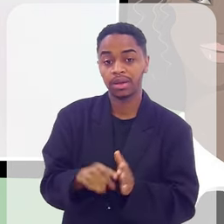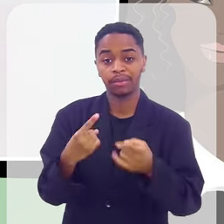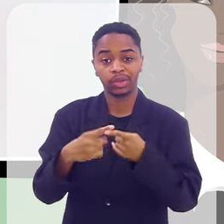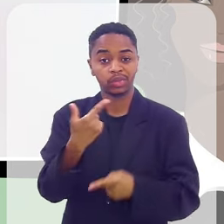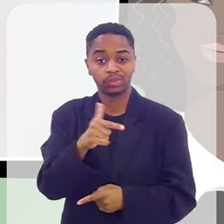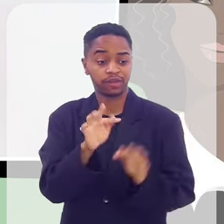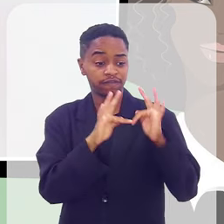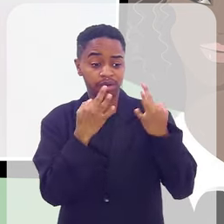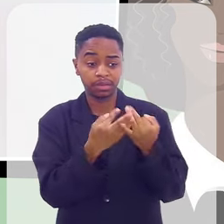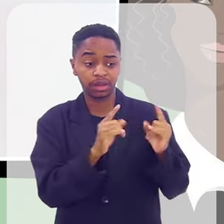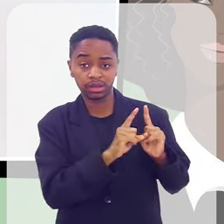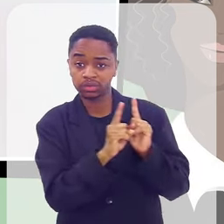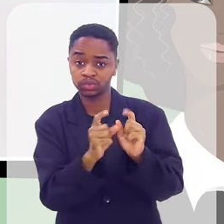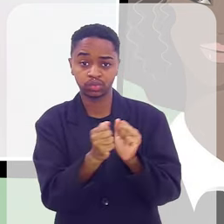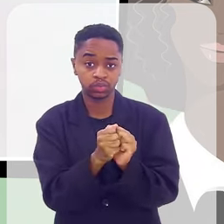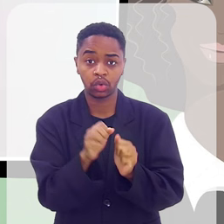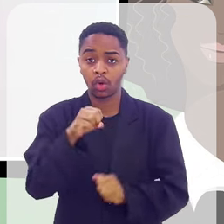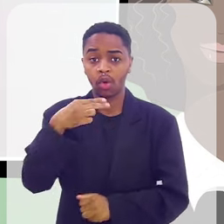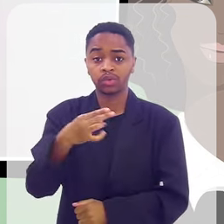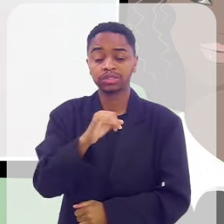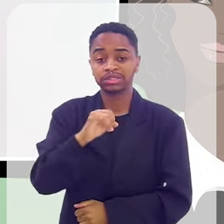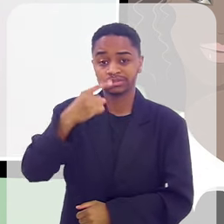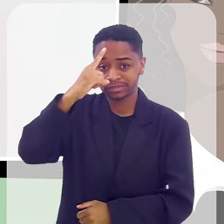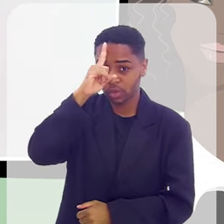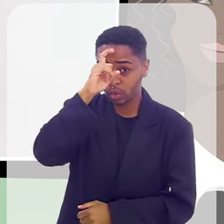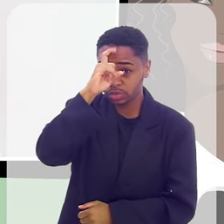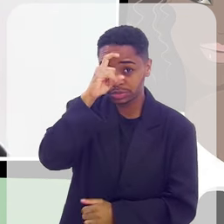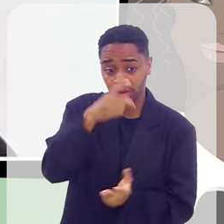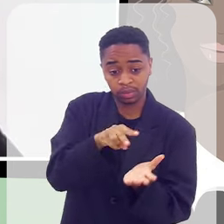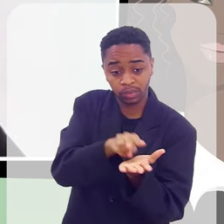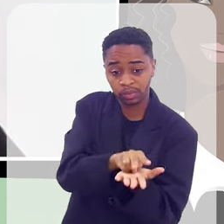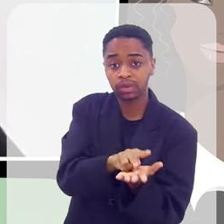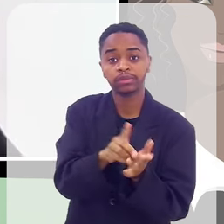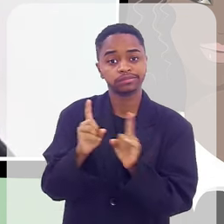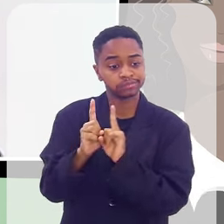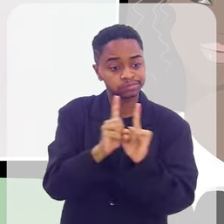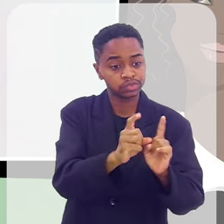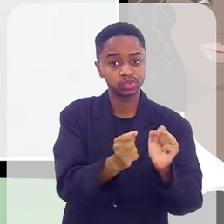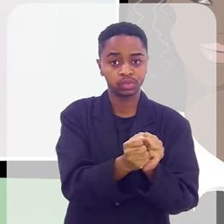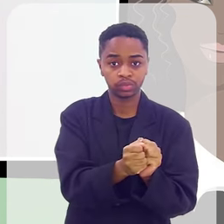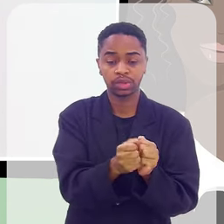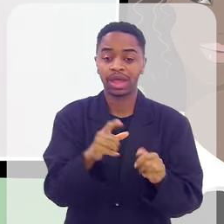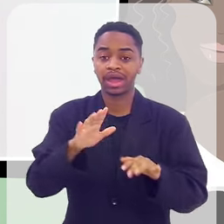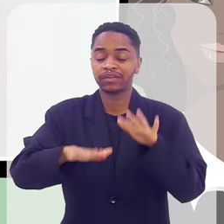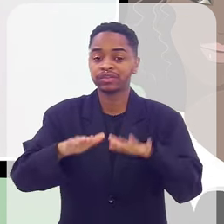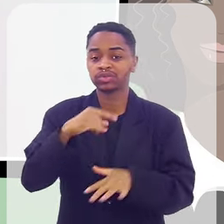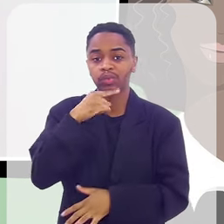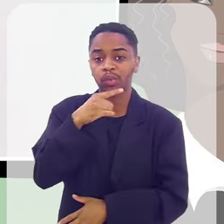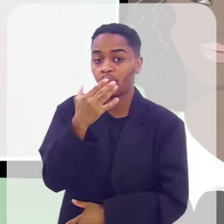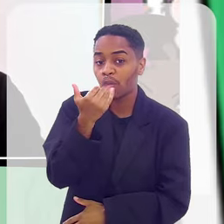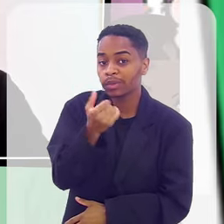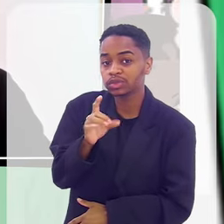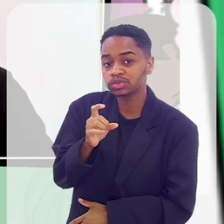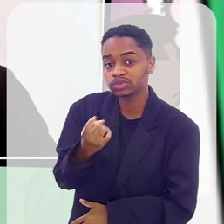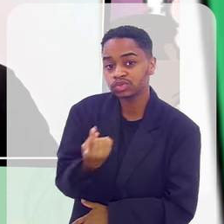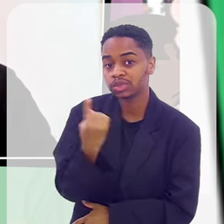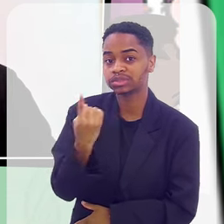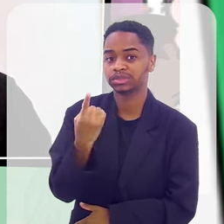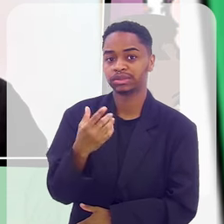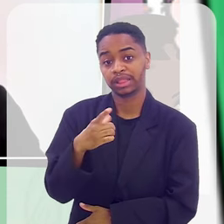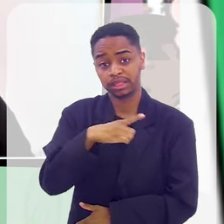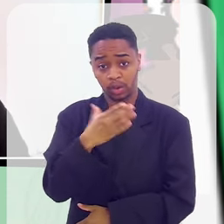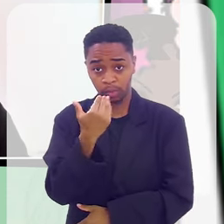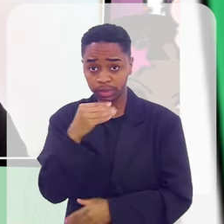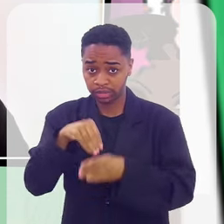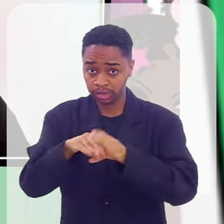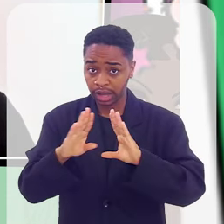ele interna, visitar ele naquele hospital, ele não consegue comer sozinho, ele até tem comida, mas é o momento para eu poder ir